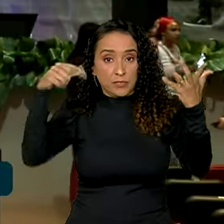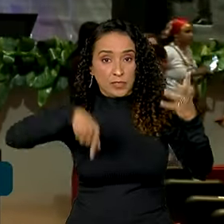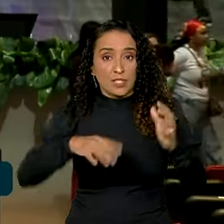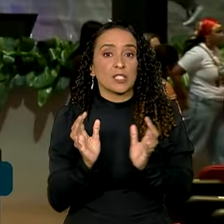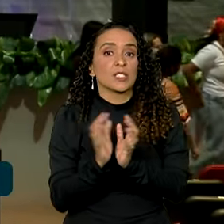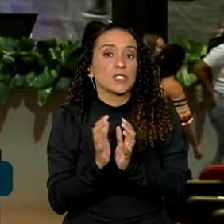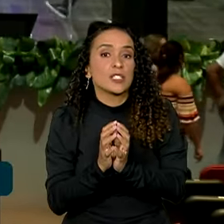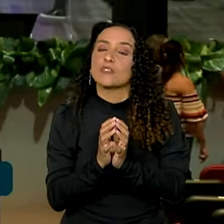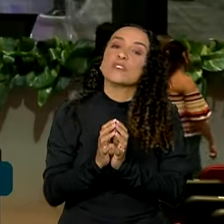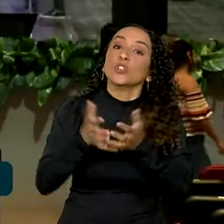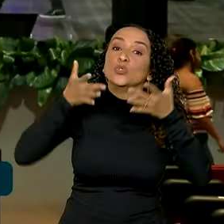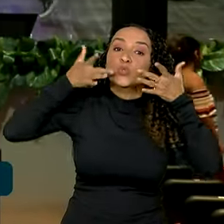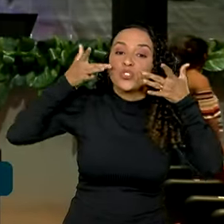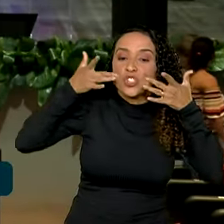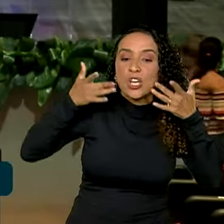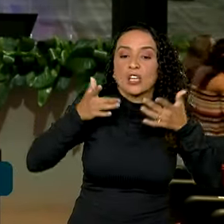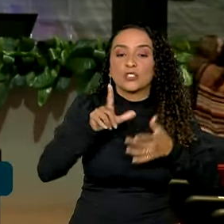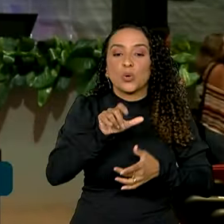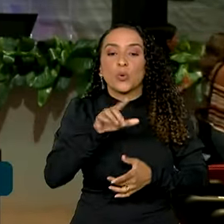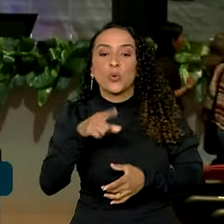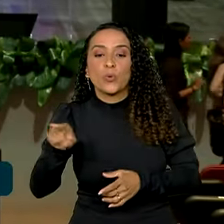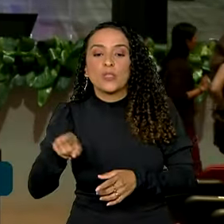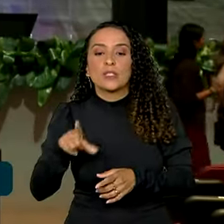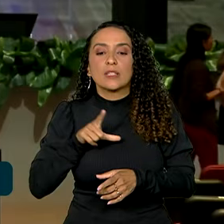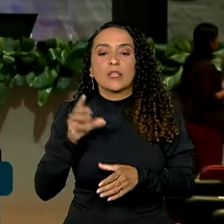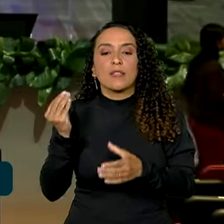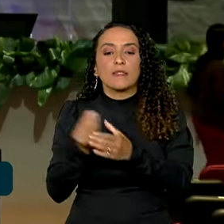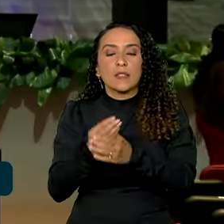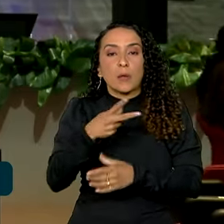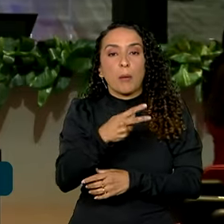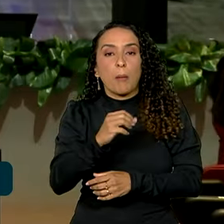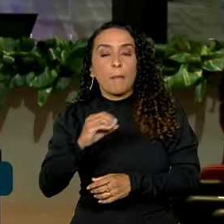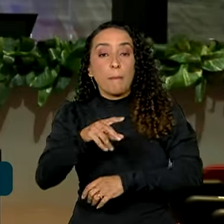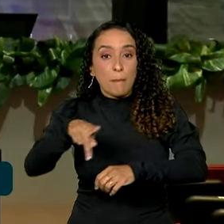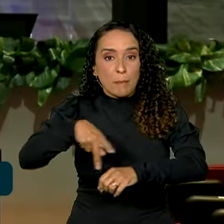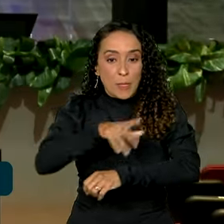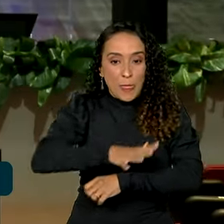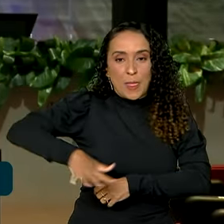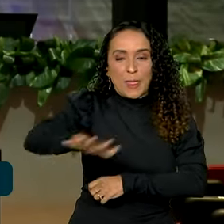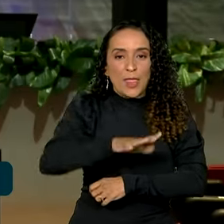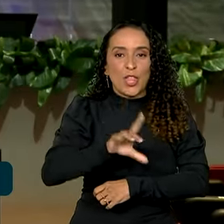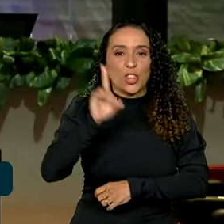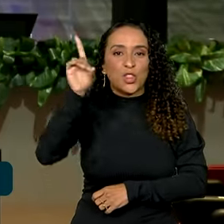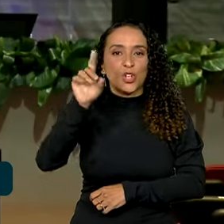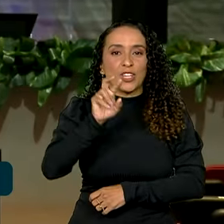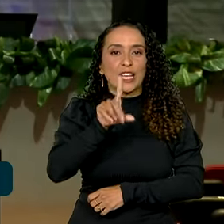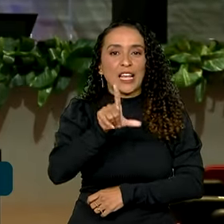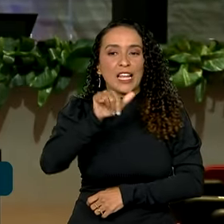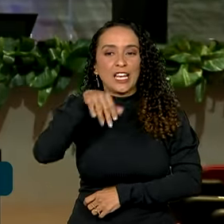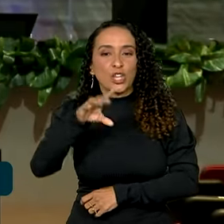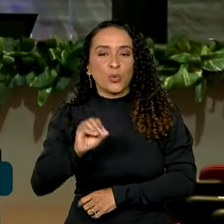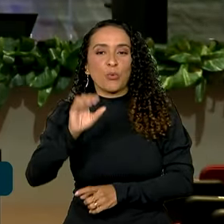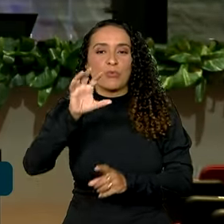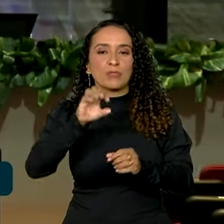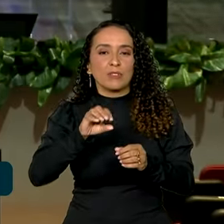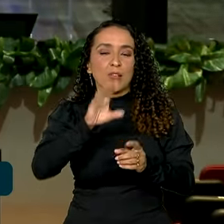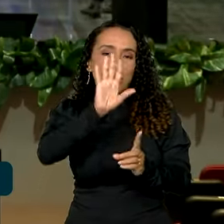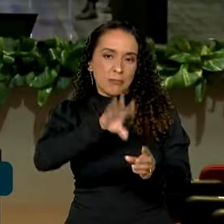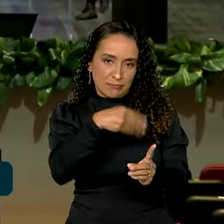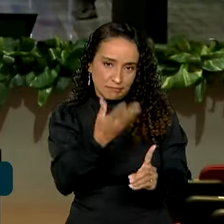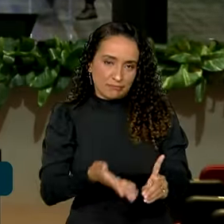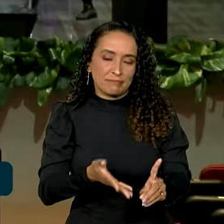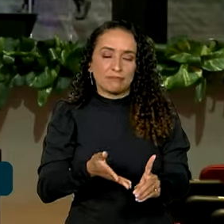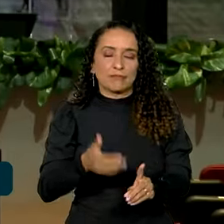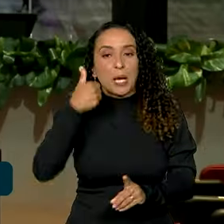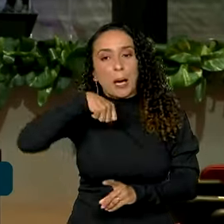Recife, no Teatro Luiz Medosa, dentro do Parque Dona Lidu, batizado em homenagem à vanta do presidente Lula,